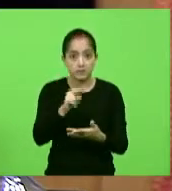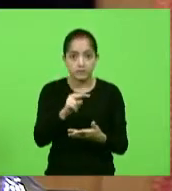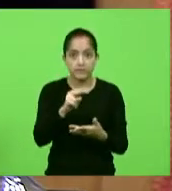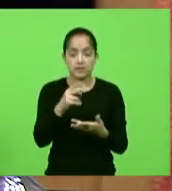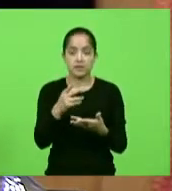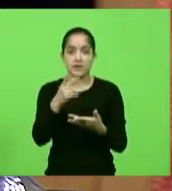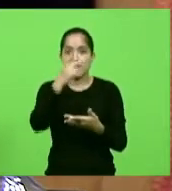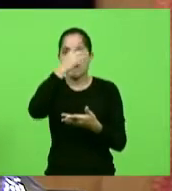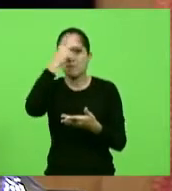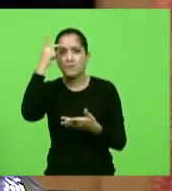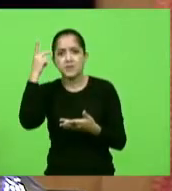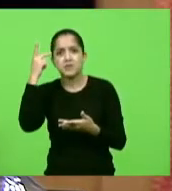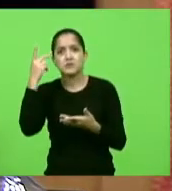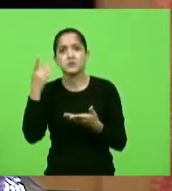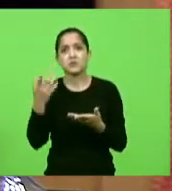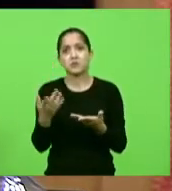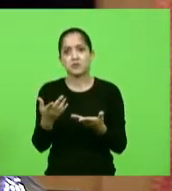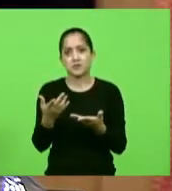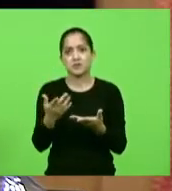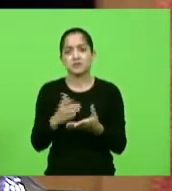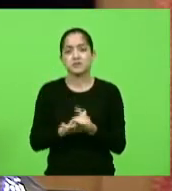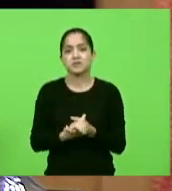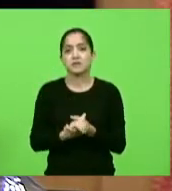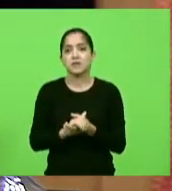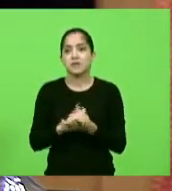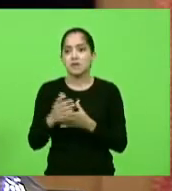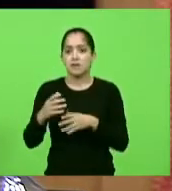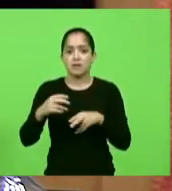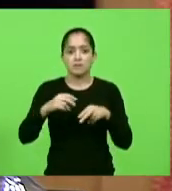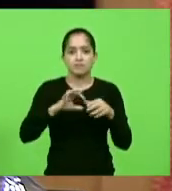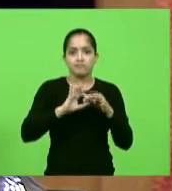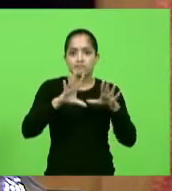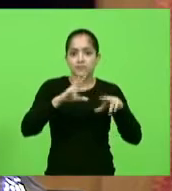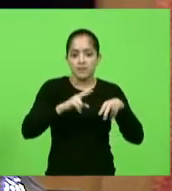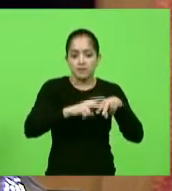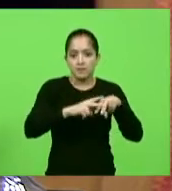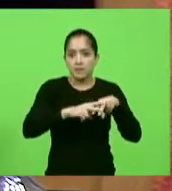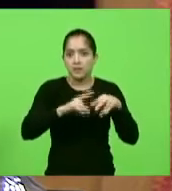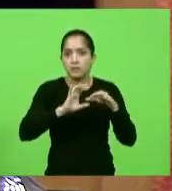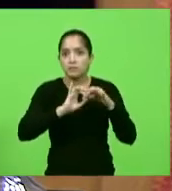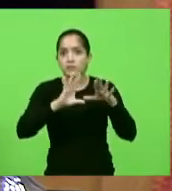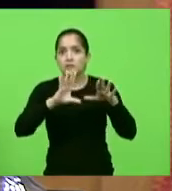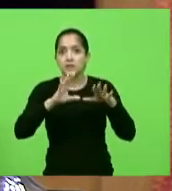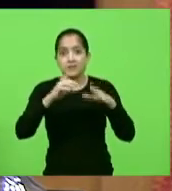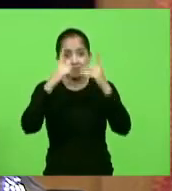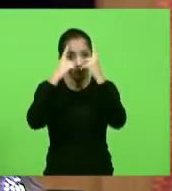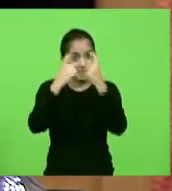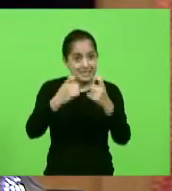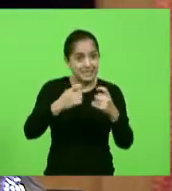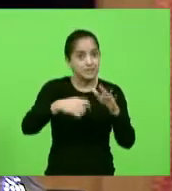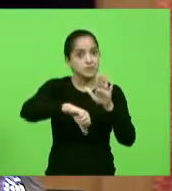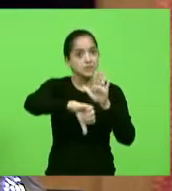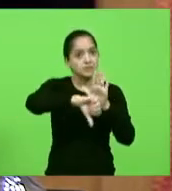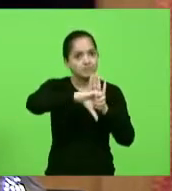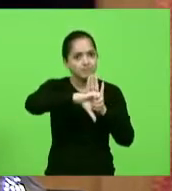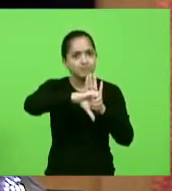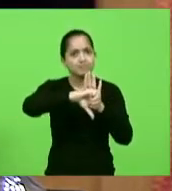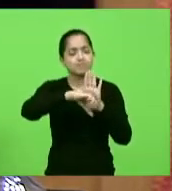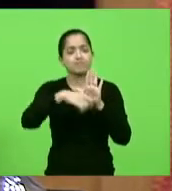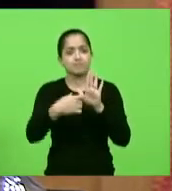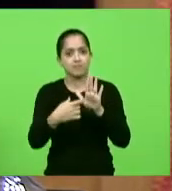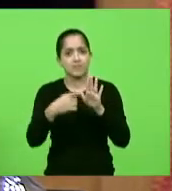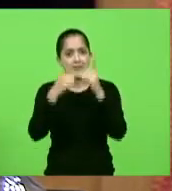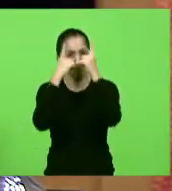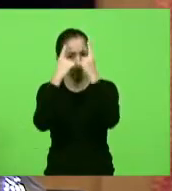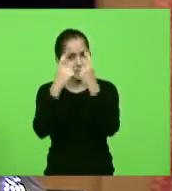pessoas sendo liberadas de presídio, às vezes, até por crimes violentos. E nessa fase